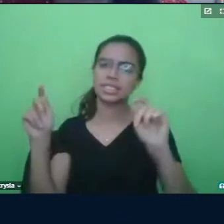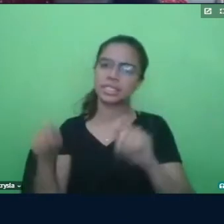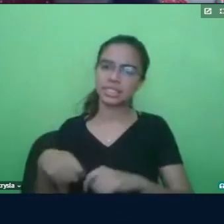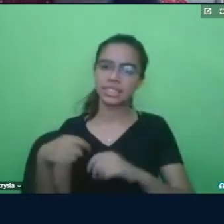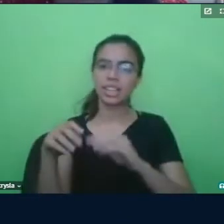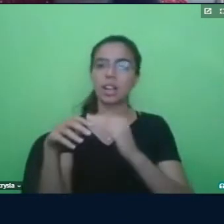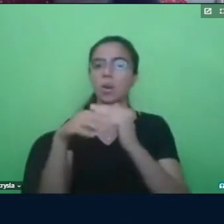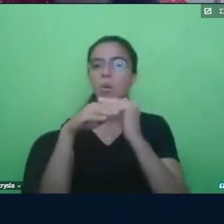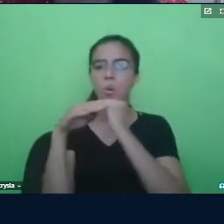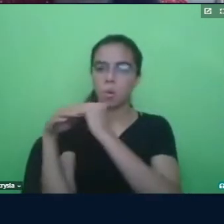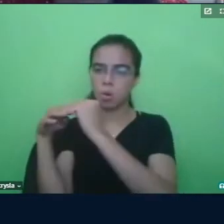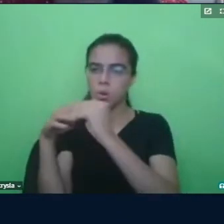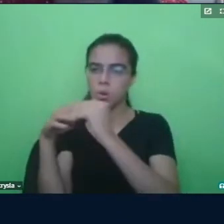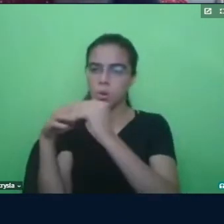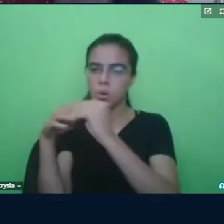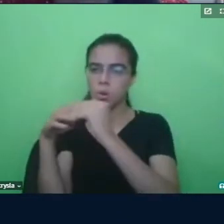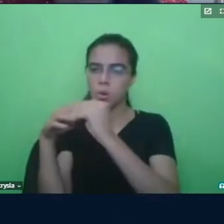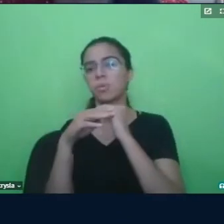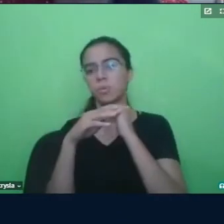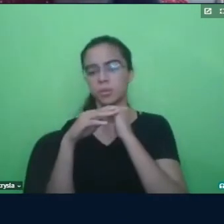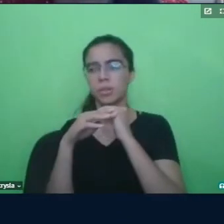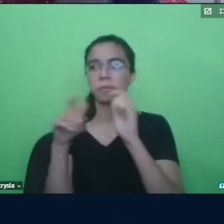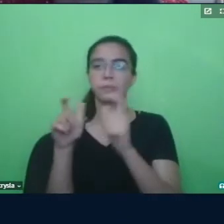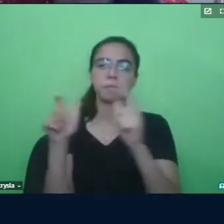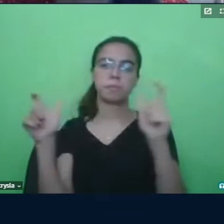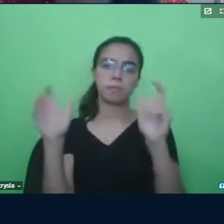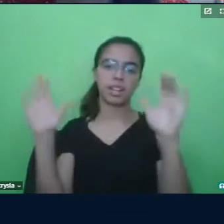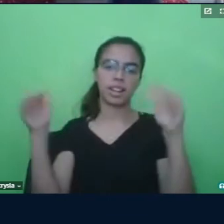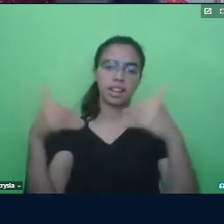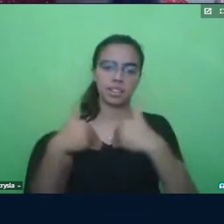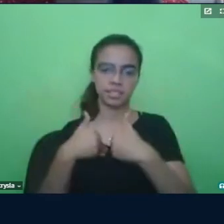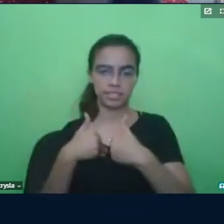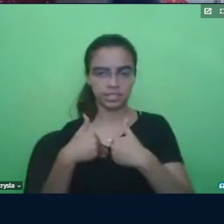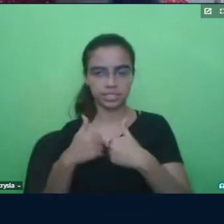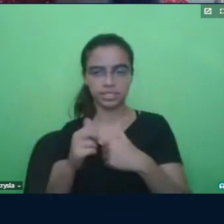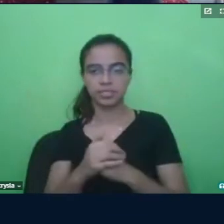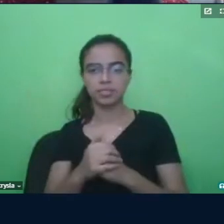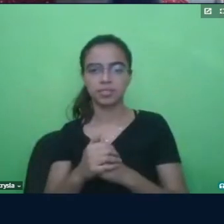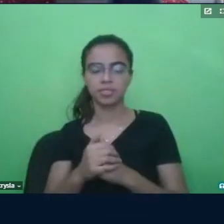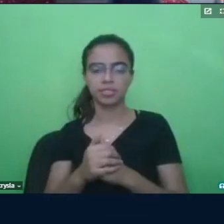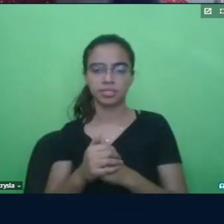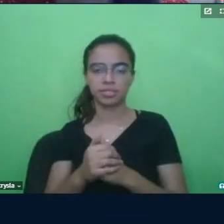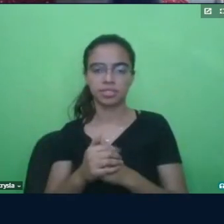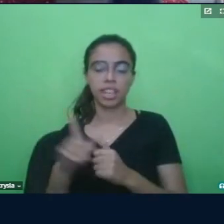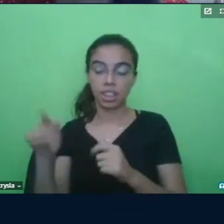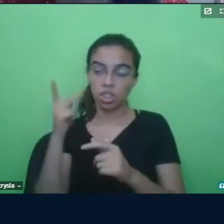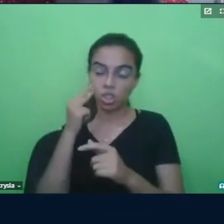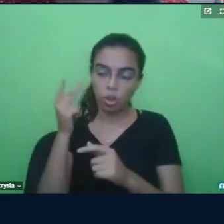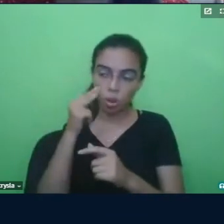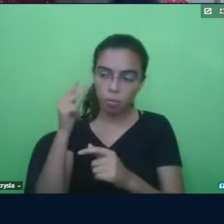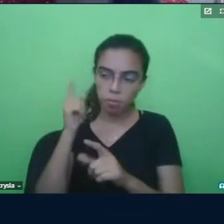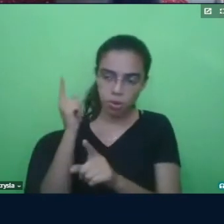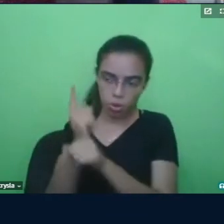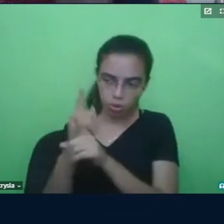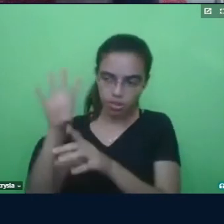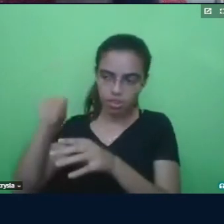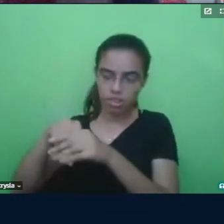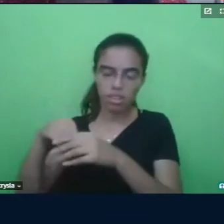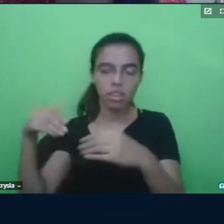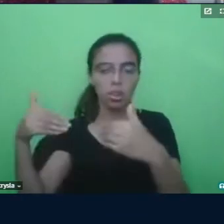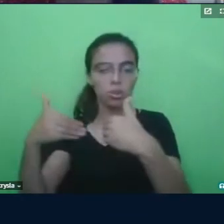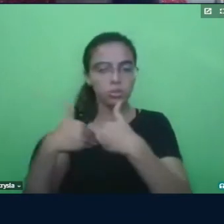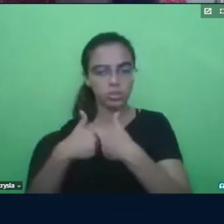entre muitos autistas então foi um desafio grande mas desde o início a gente já falou olha